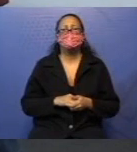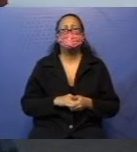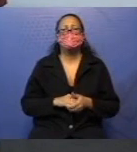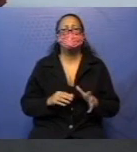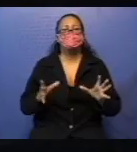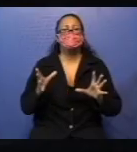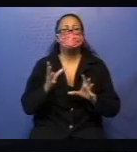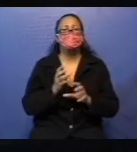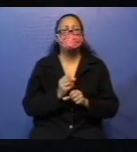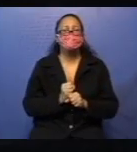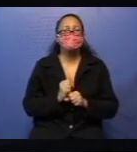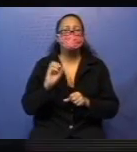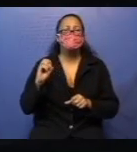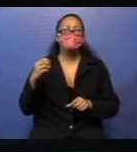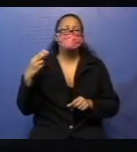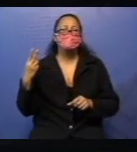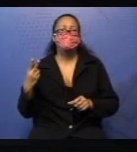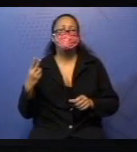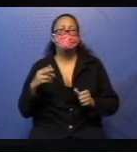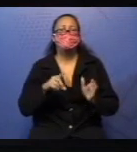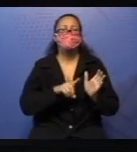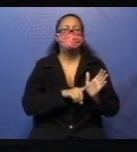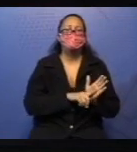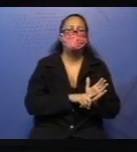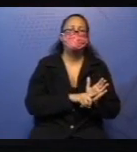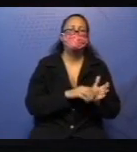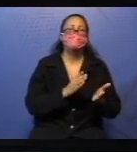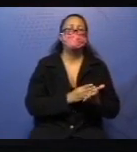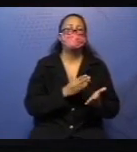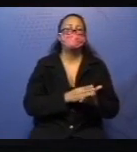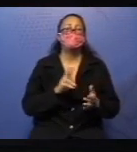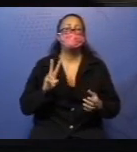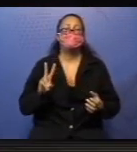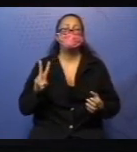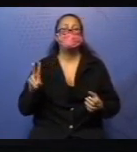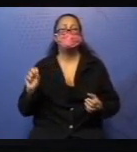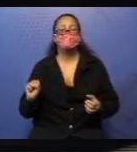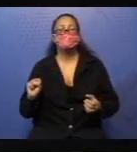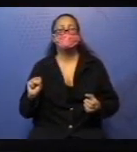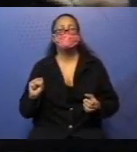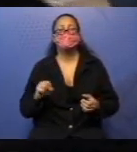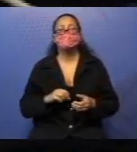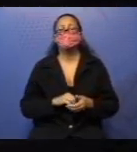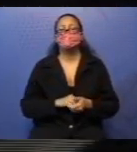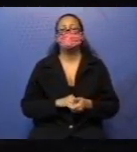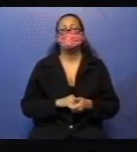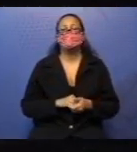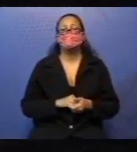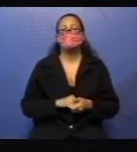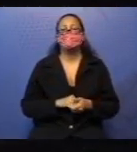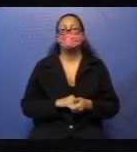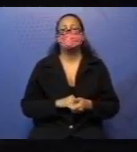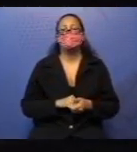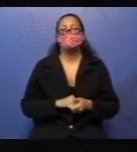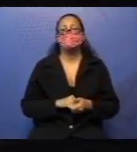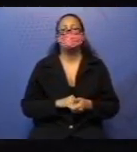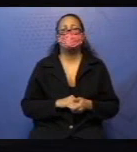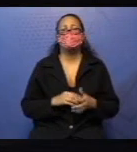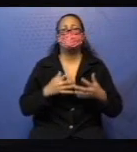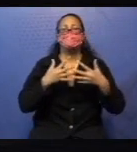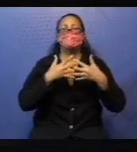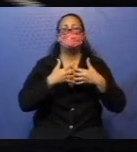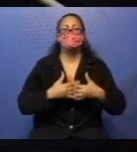Adicionar ou subtrair. Ainda estou na 228, tá, pessoal? Vamos resolver algumas